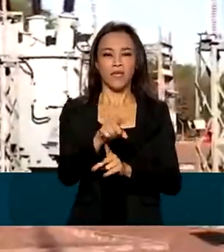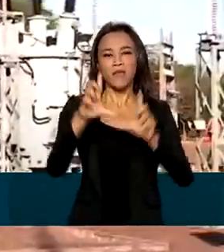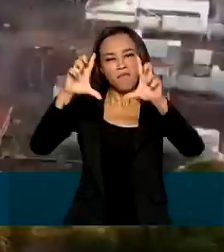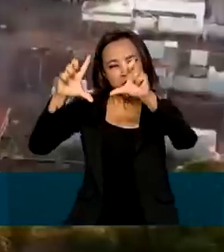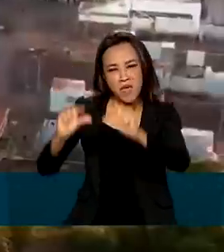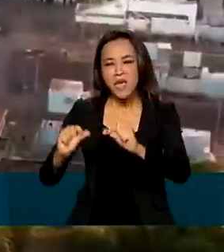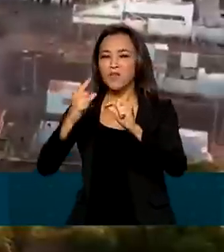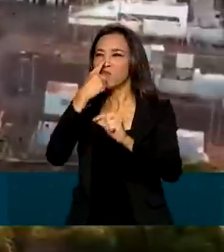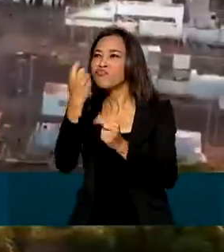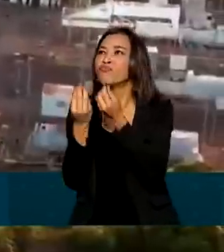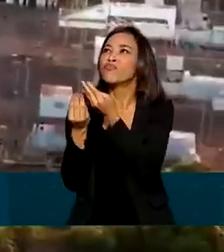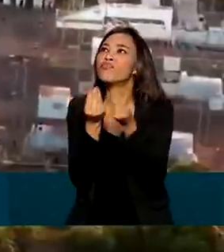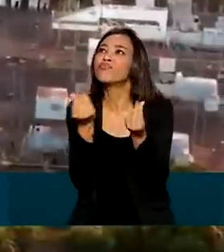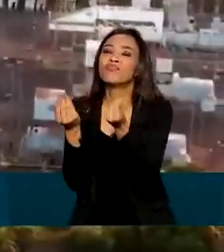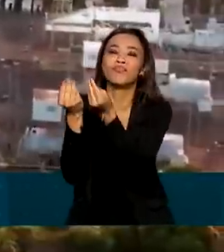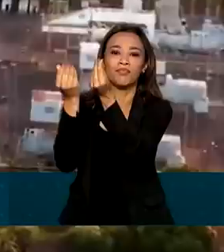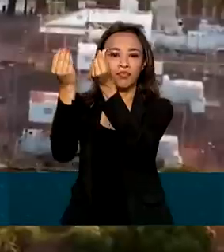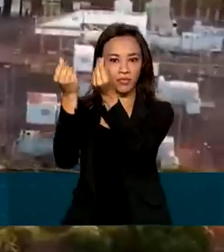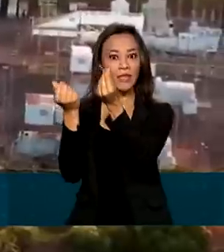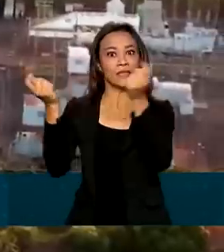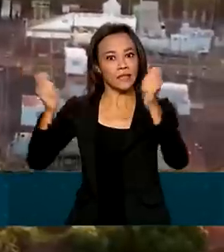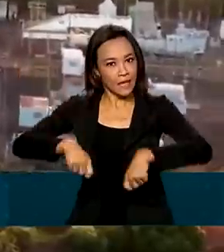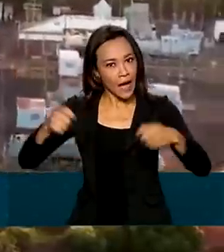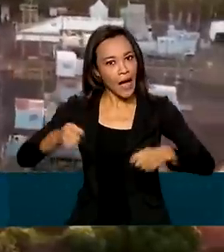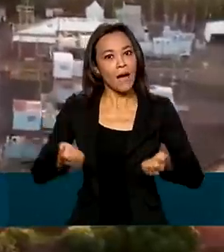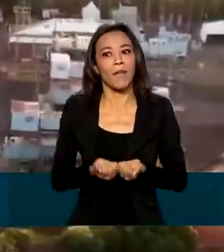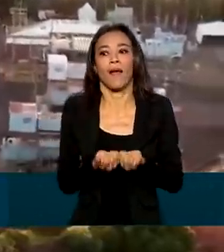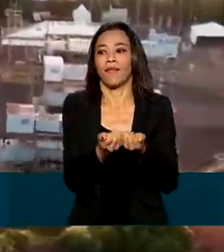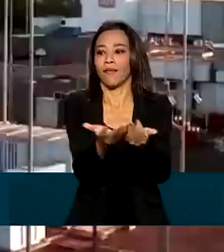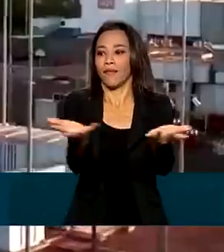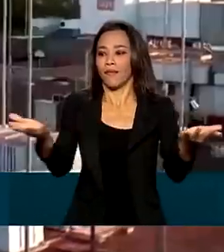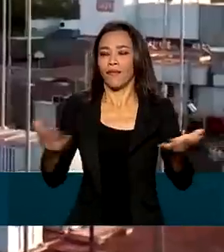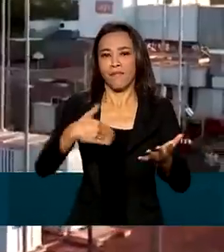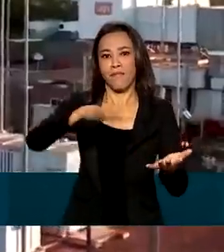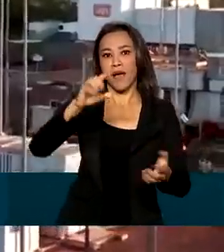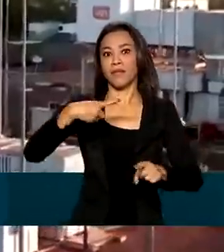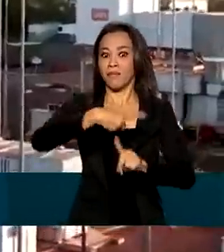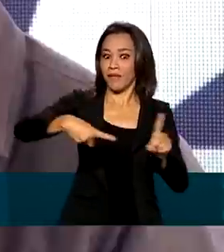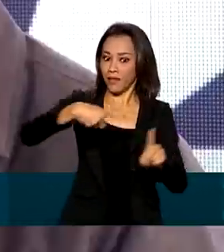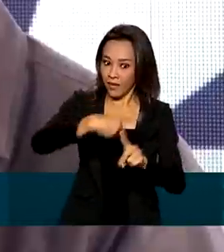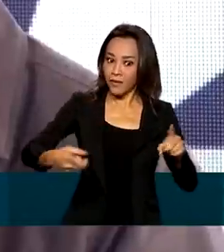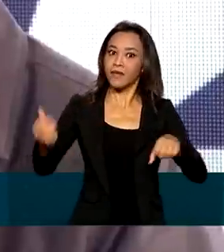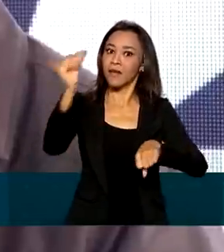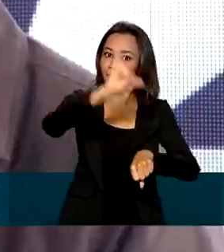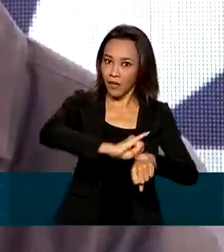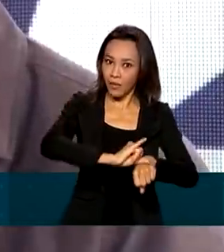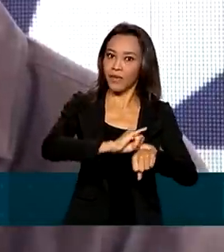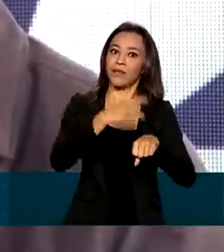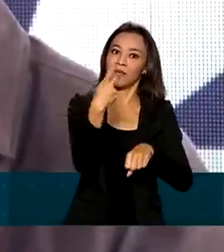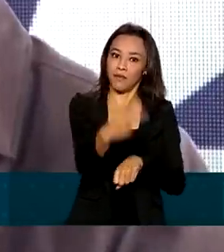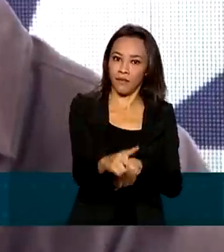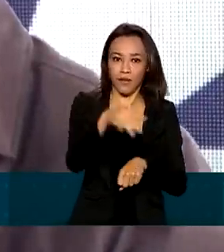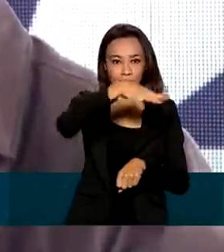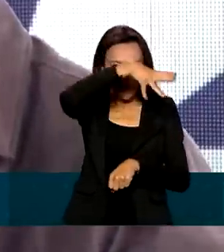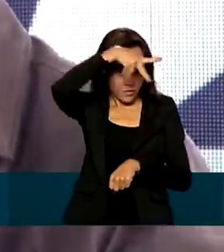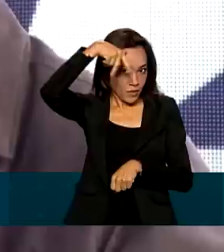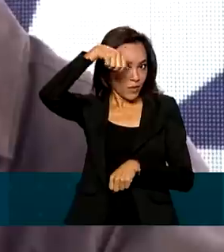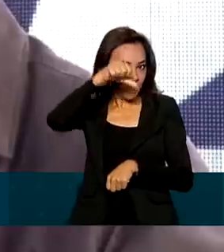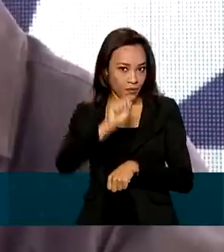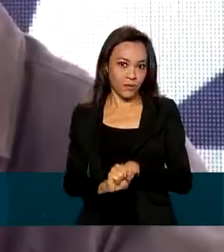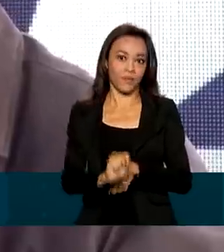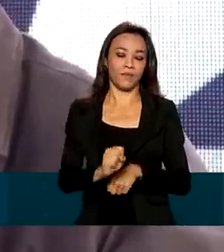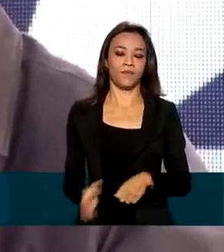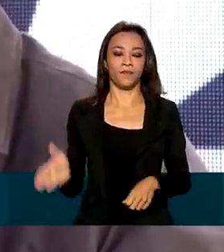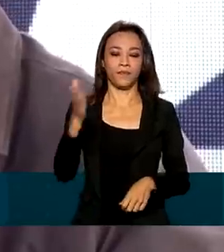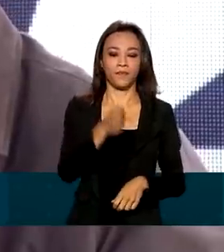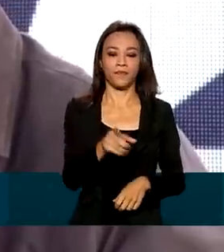poluente, capaz de atender mais da metade da população da capital, Campo Grande. O crescimento do país necessita